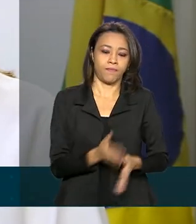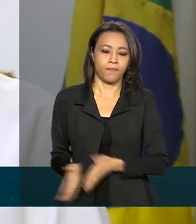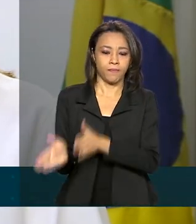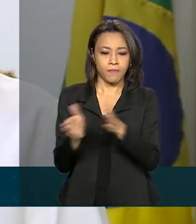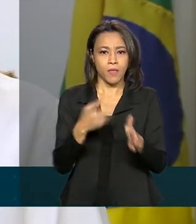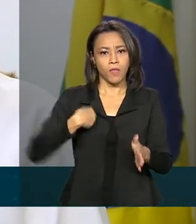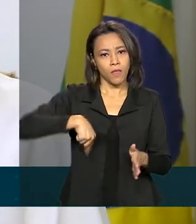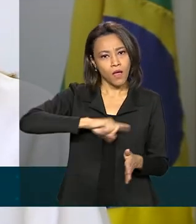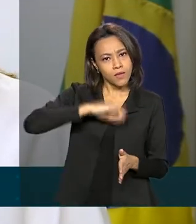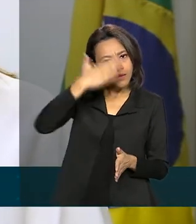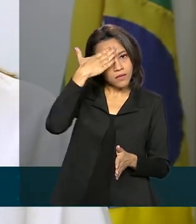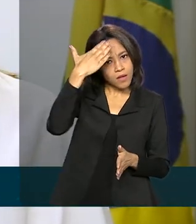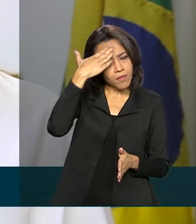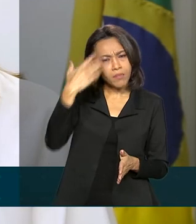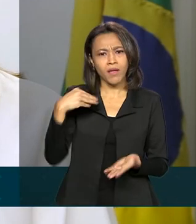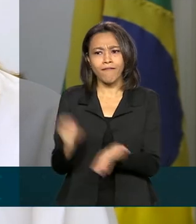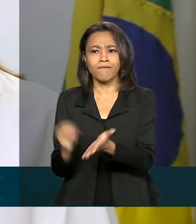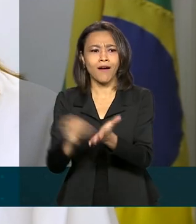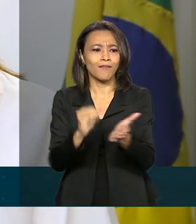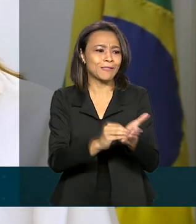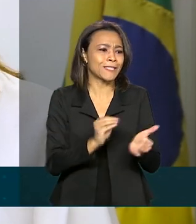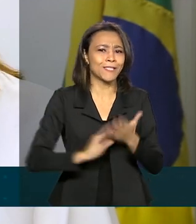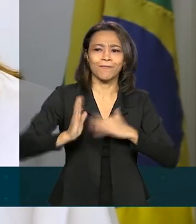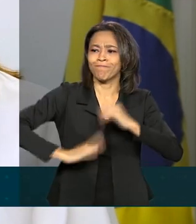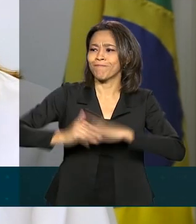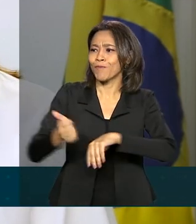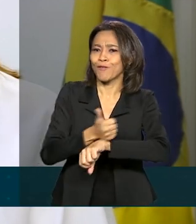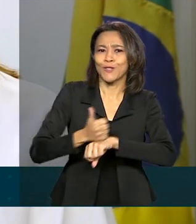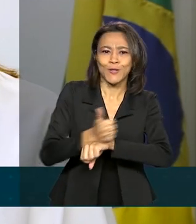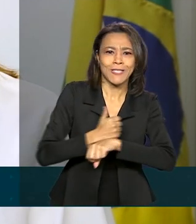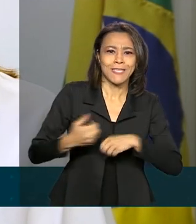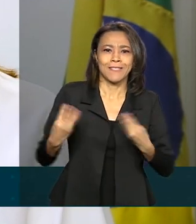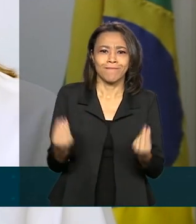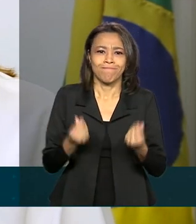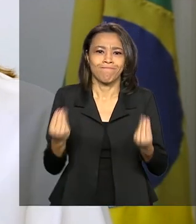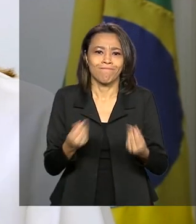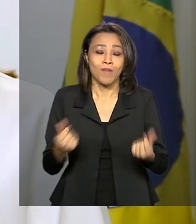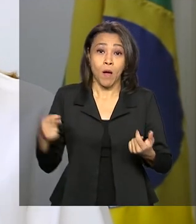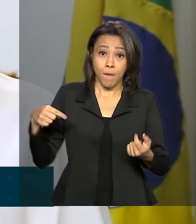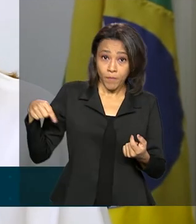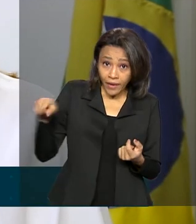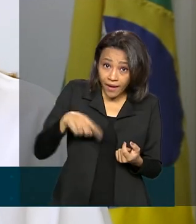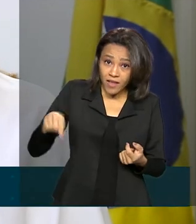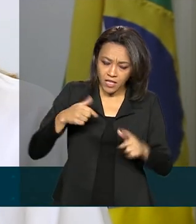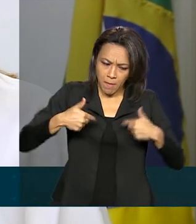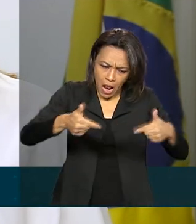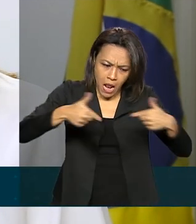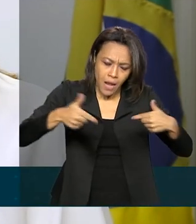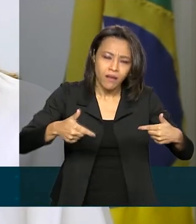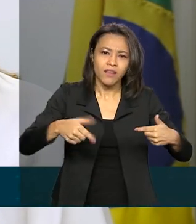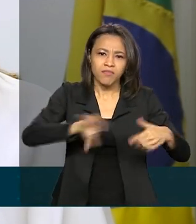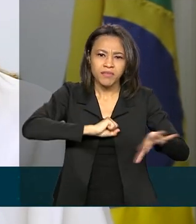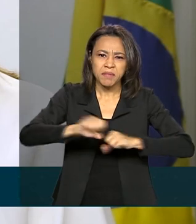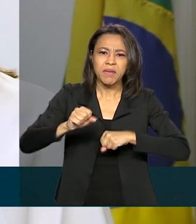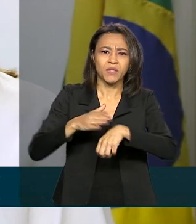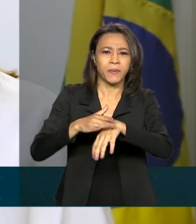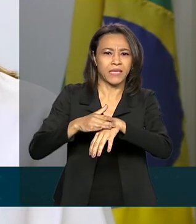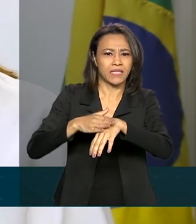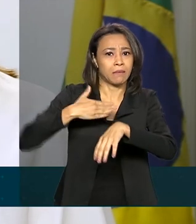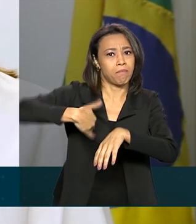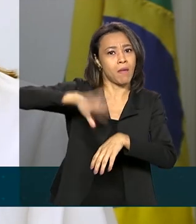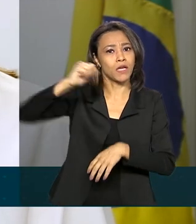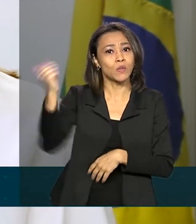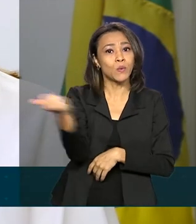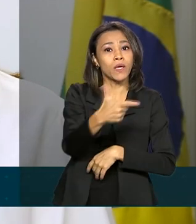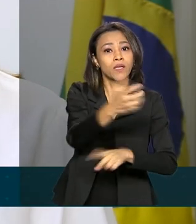de recursos humanos seria escassa porque os profissionais da saúde, por estarem na linha de frente, adoeceriam mais do que a população